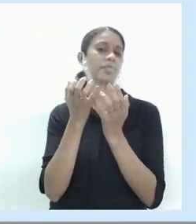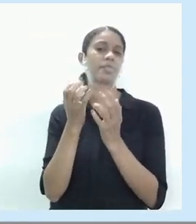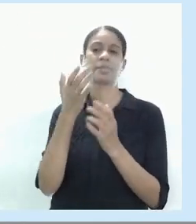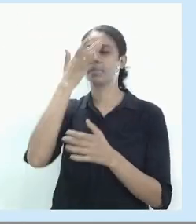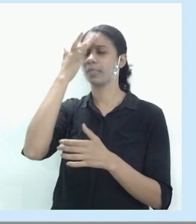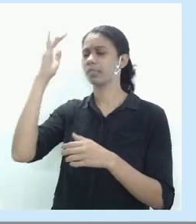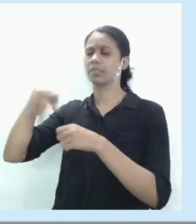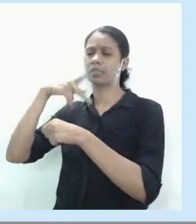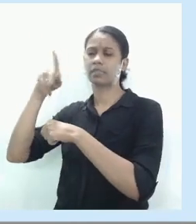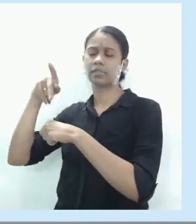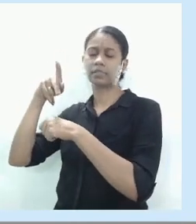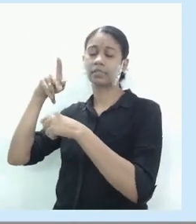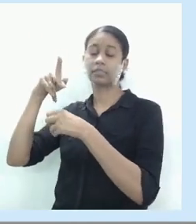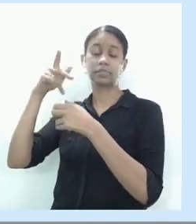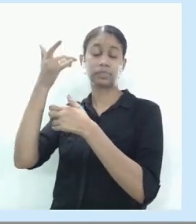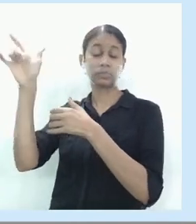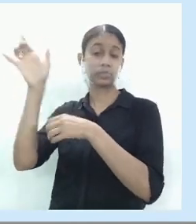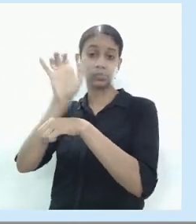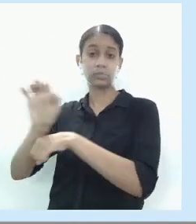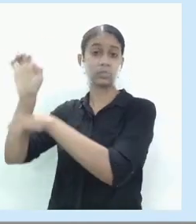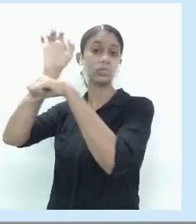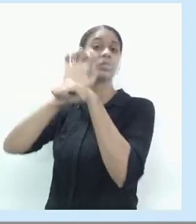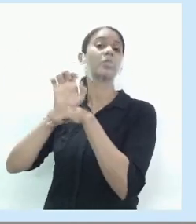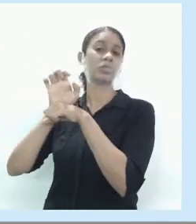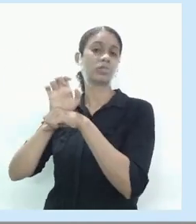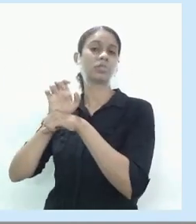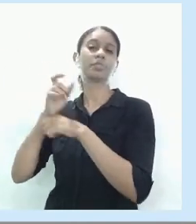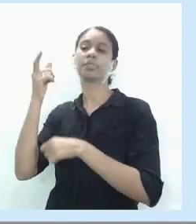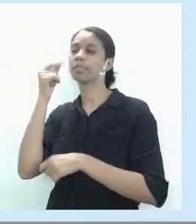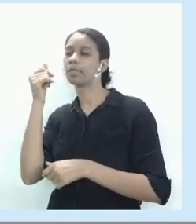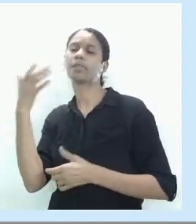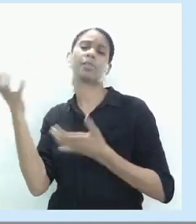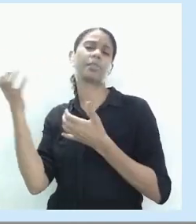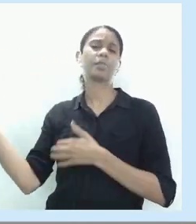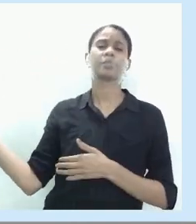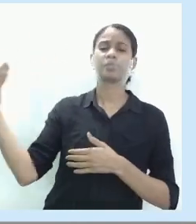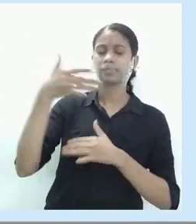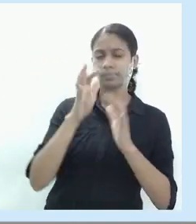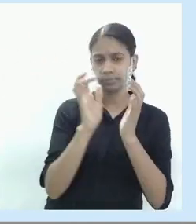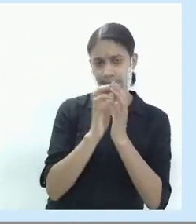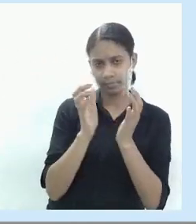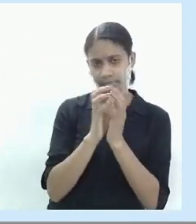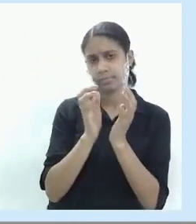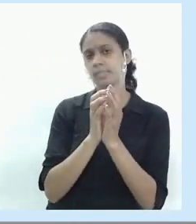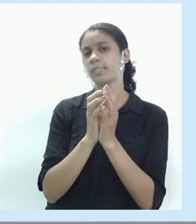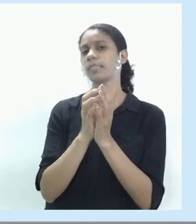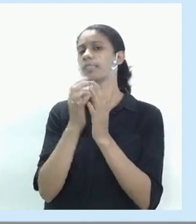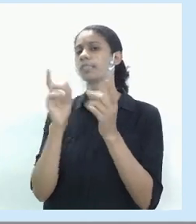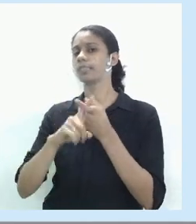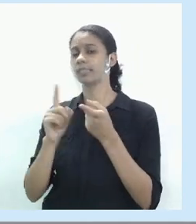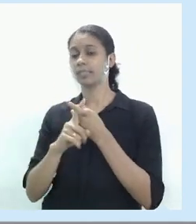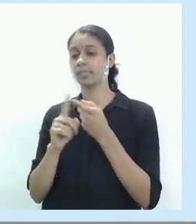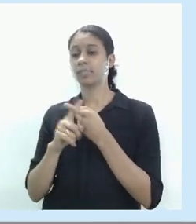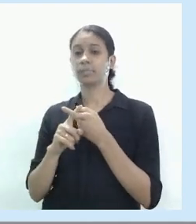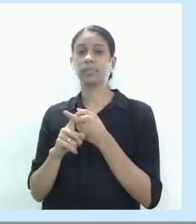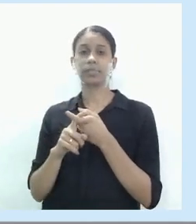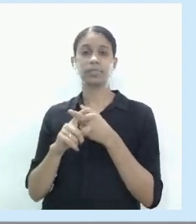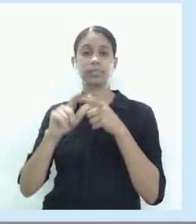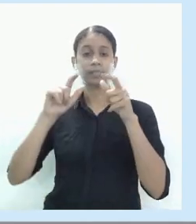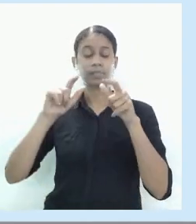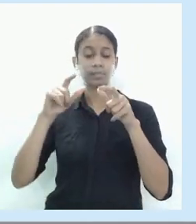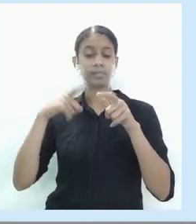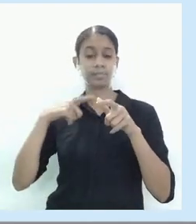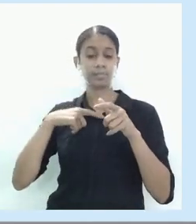busca no Recife uma série de processos de infraestrutura as metrópoles locais como Caruaru que atende ali aquela